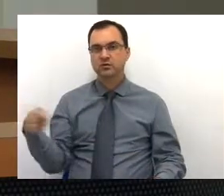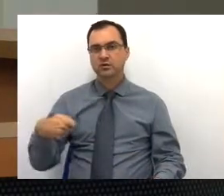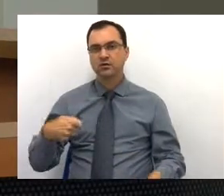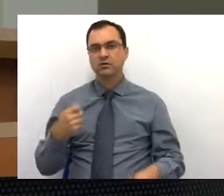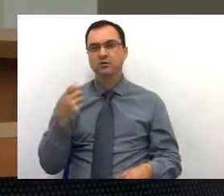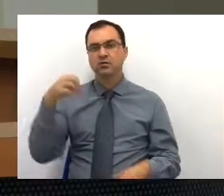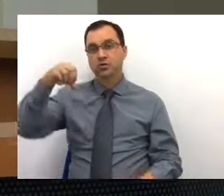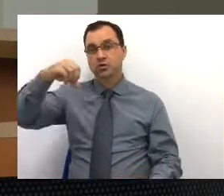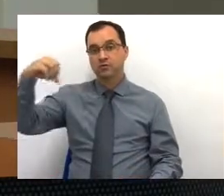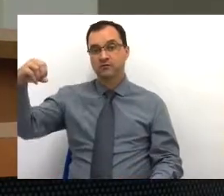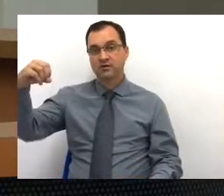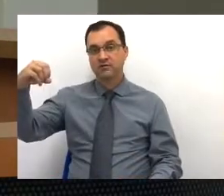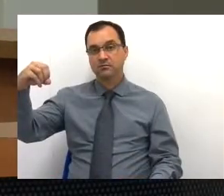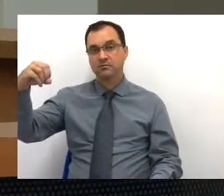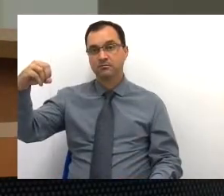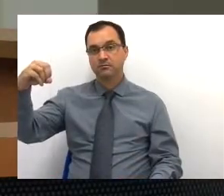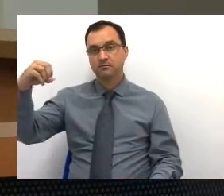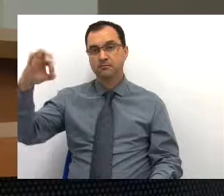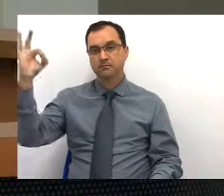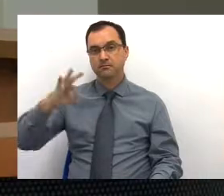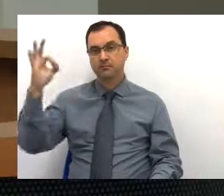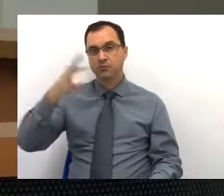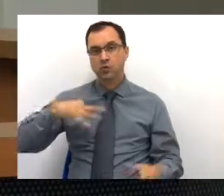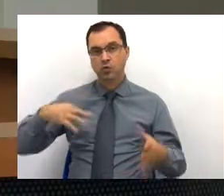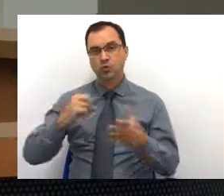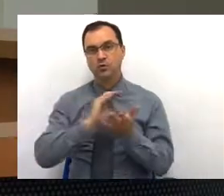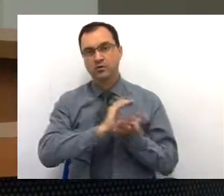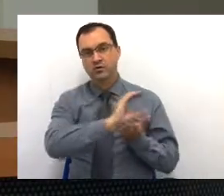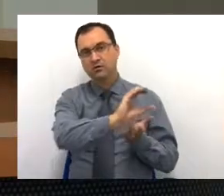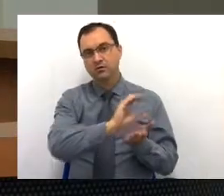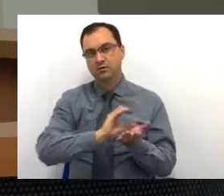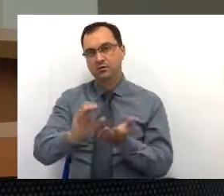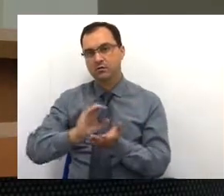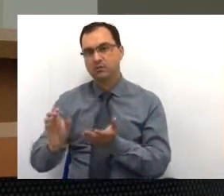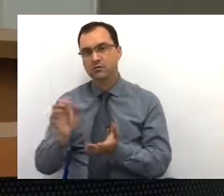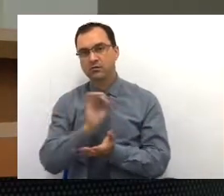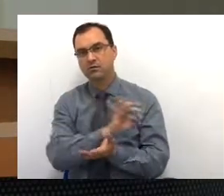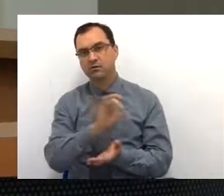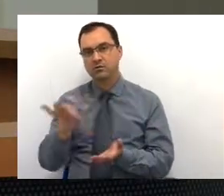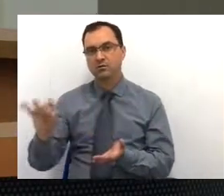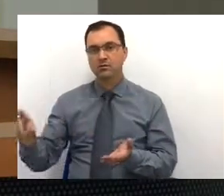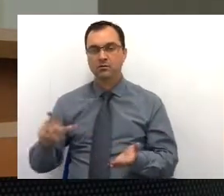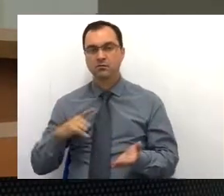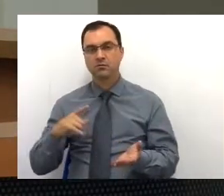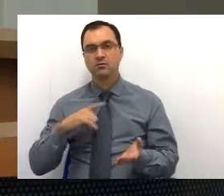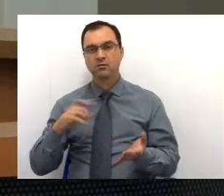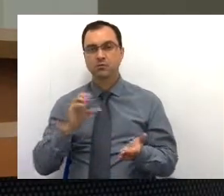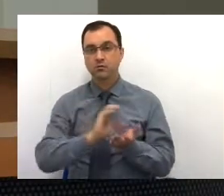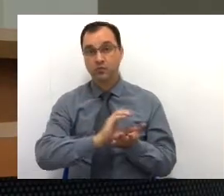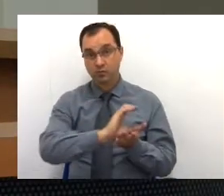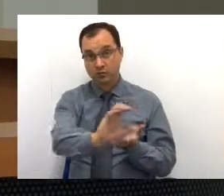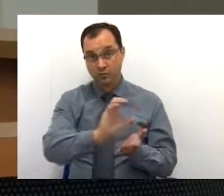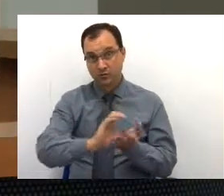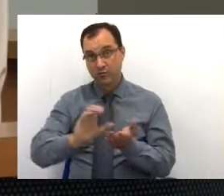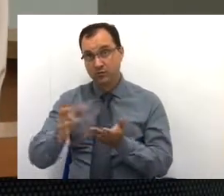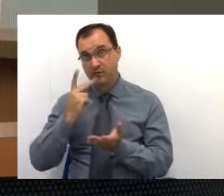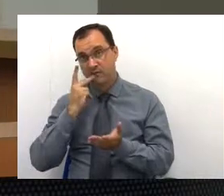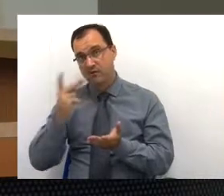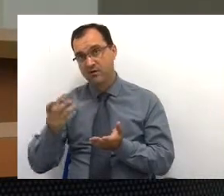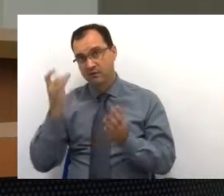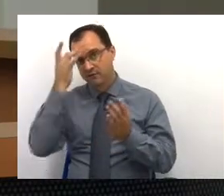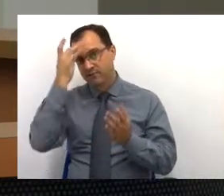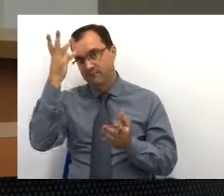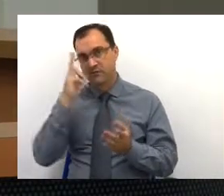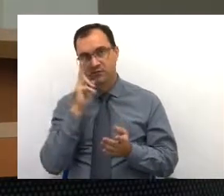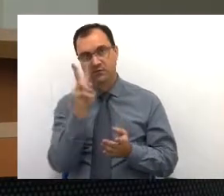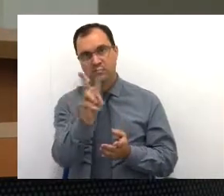quase 90% de tudo que se repassa fundo a fundo. Esses são os repasses, né, que eu falei que ficaria mais fácil